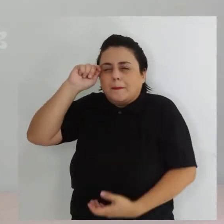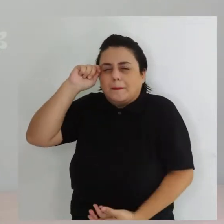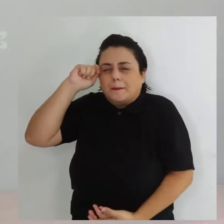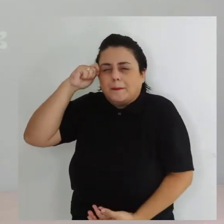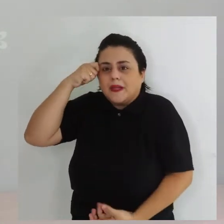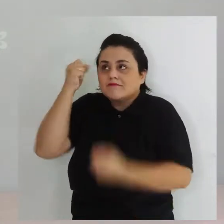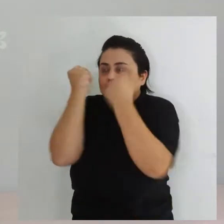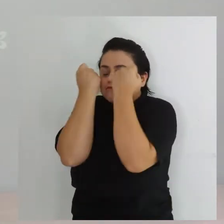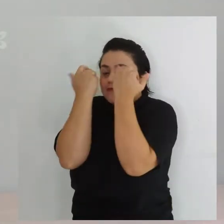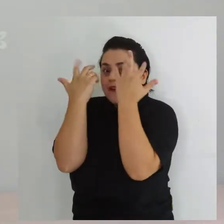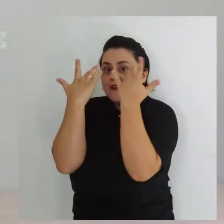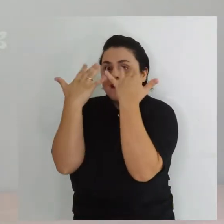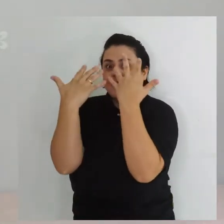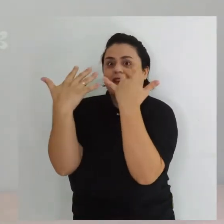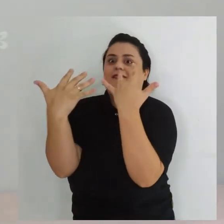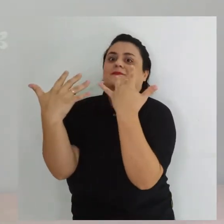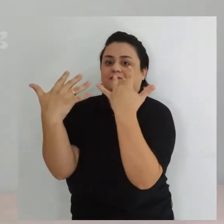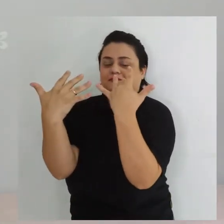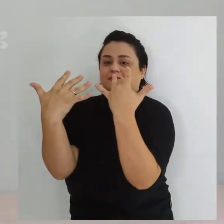pretas, daquelas bem brilhantes.